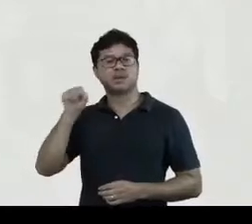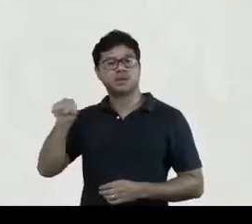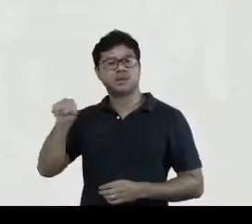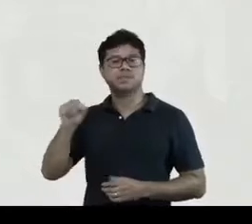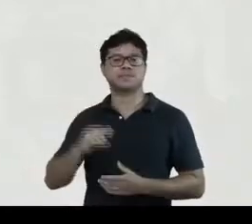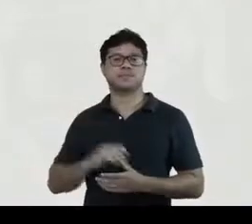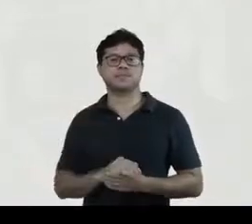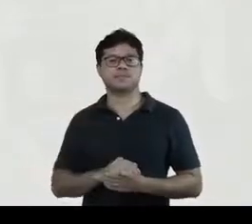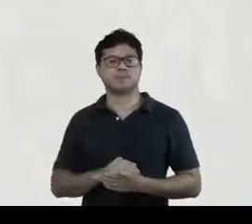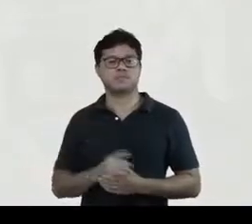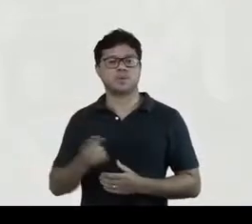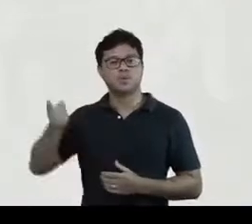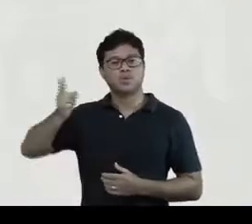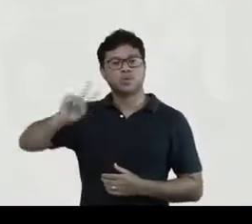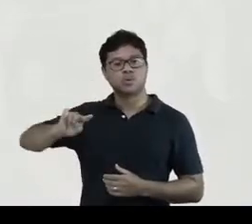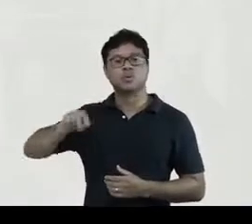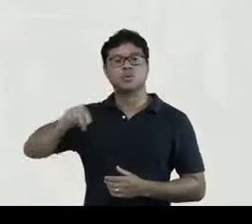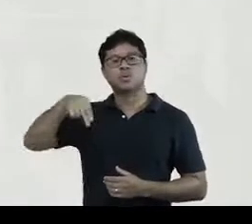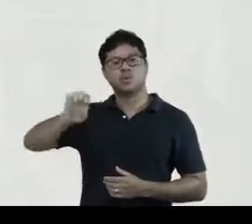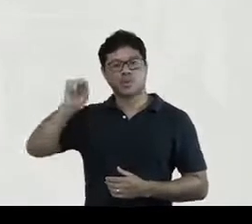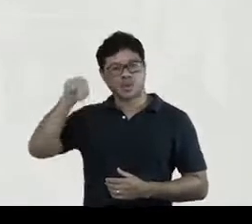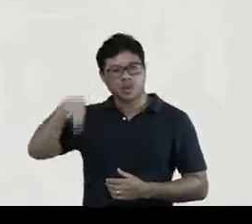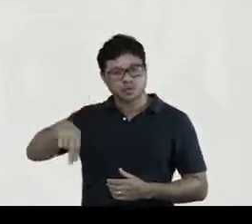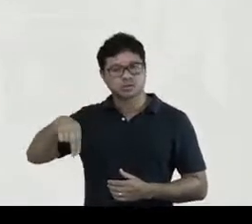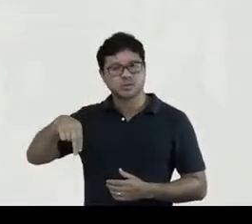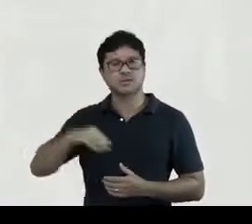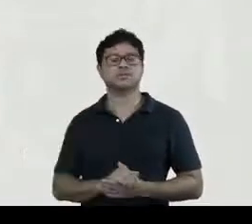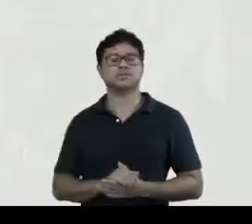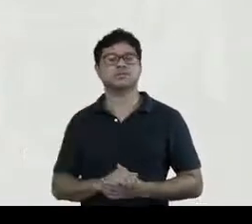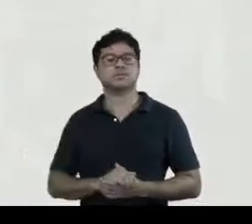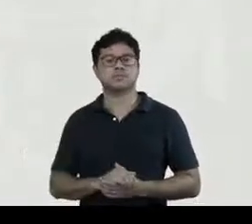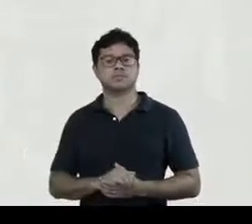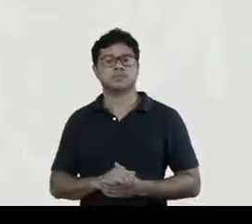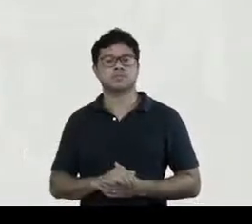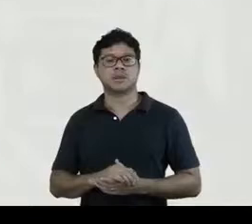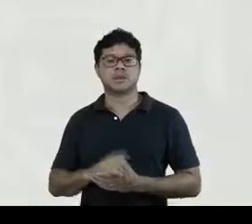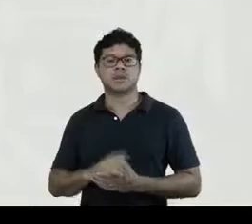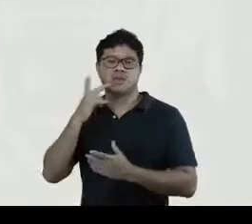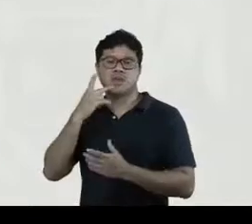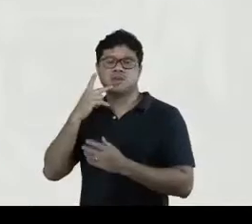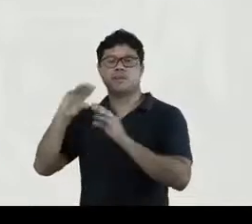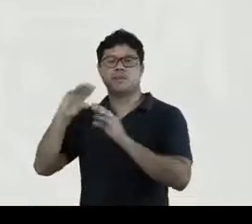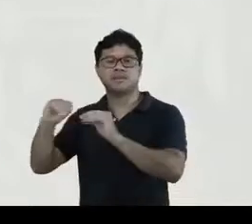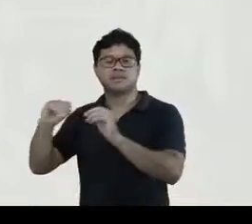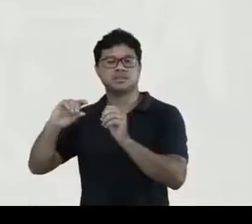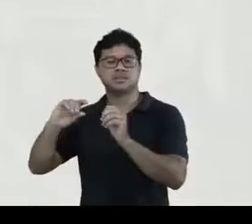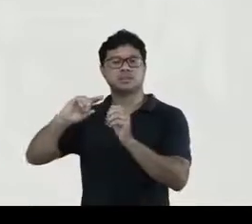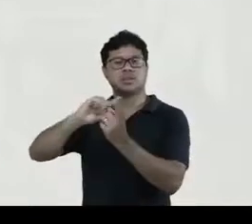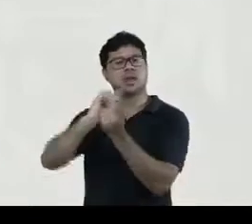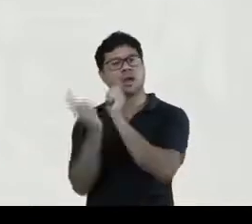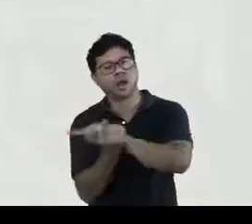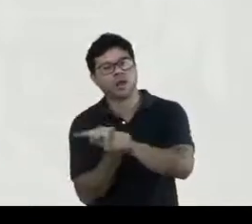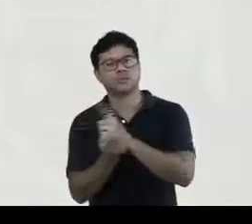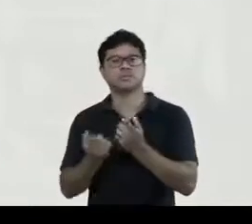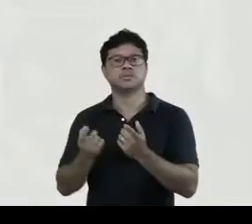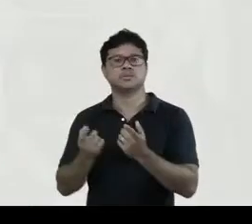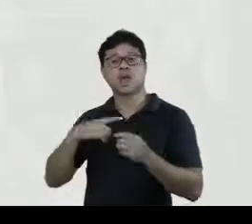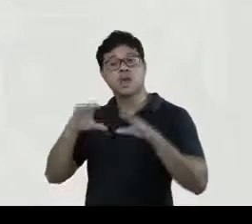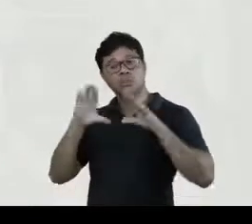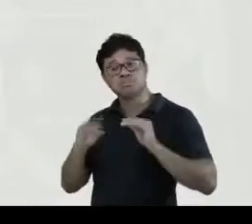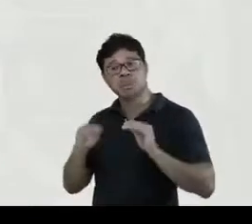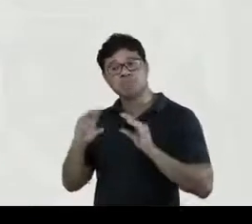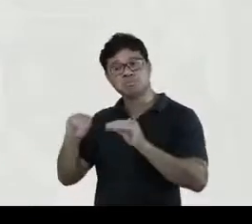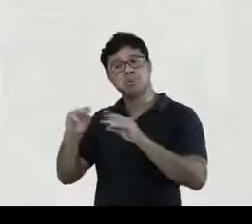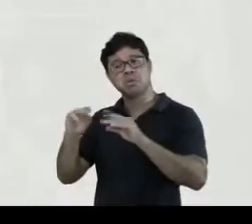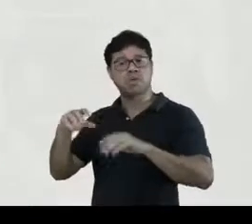adotagem, na fala do professor Nelson, a adulteração, não é? E isso, na verdade, são as manipulações